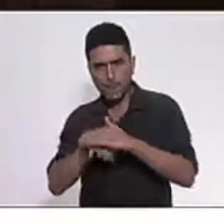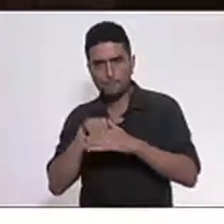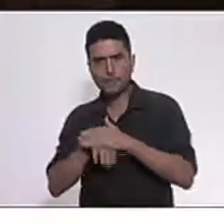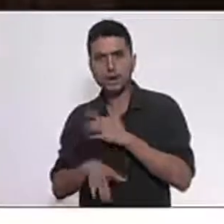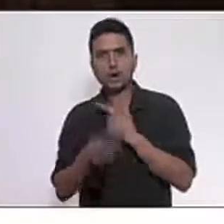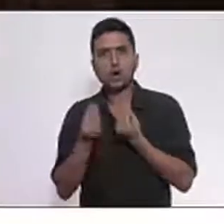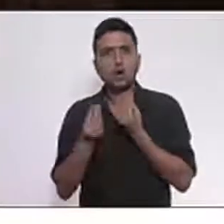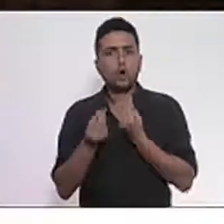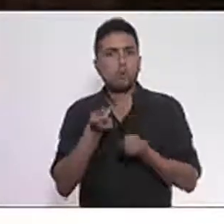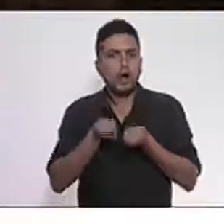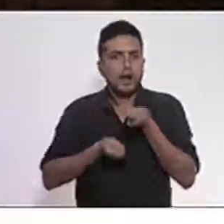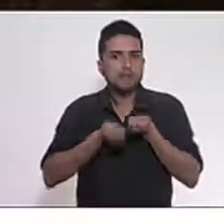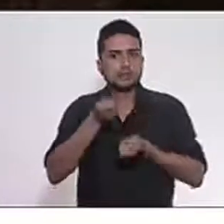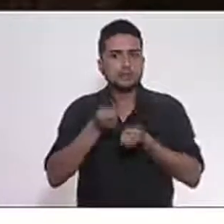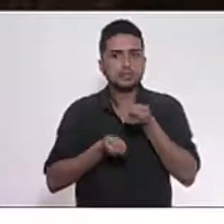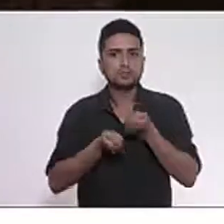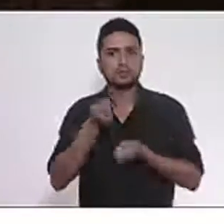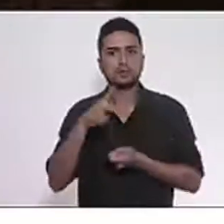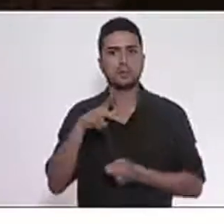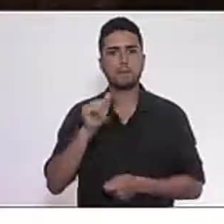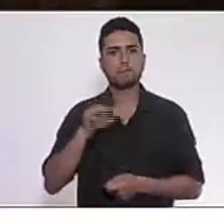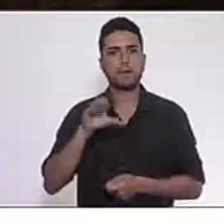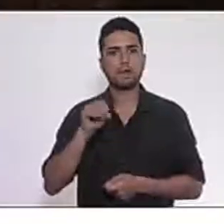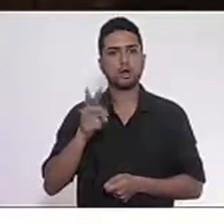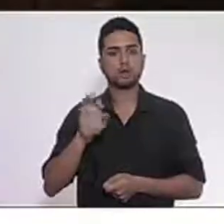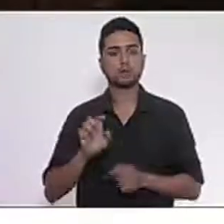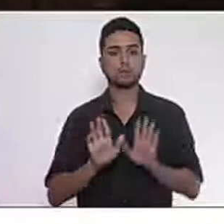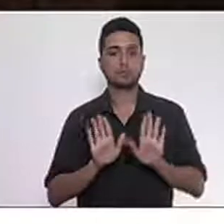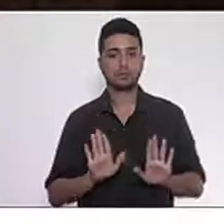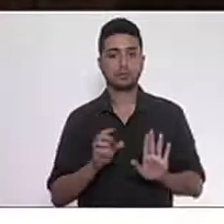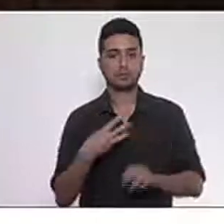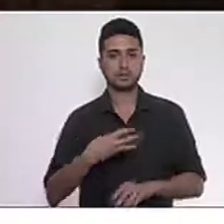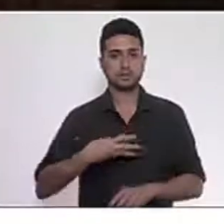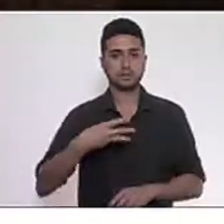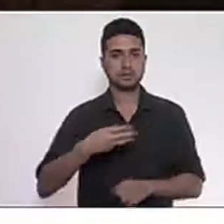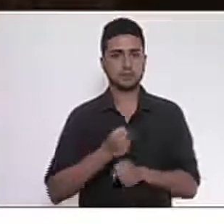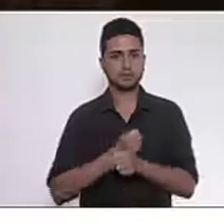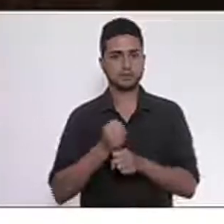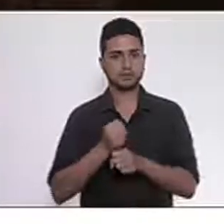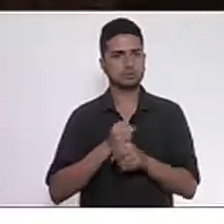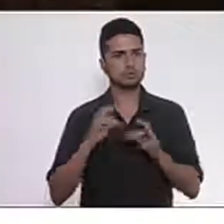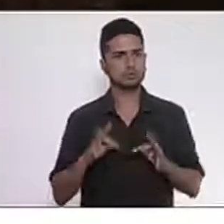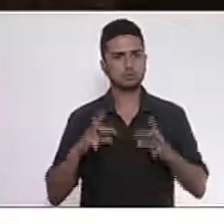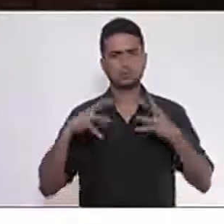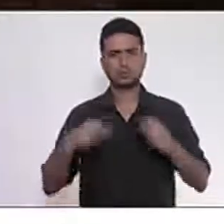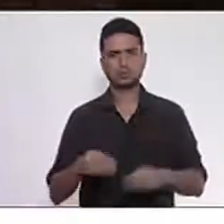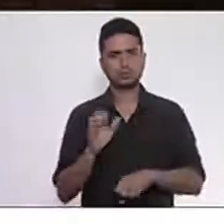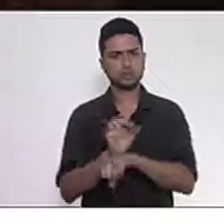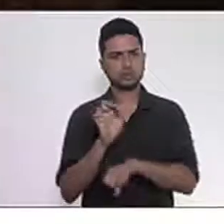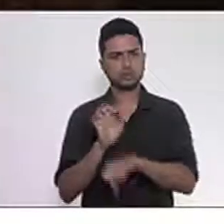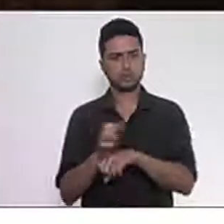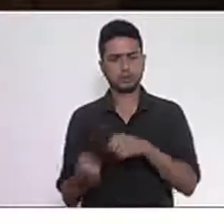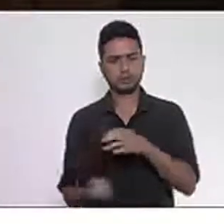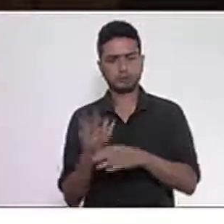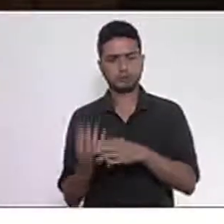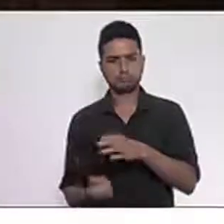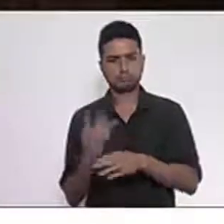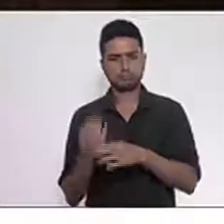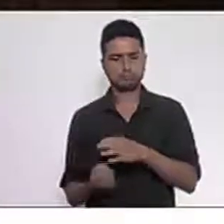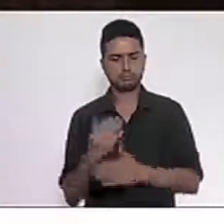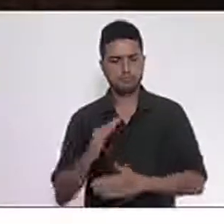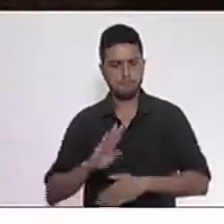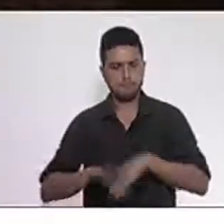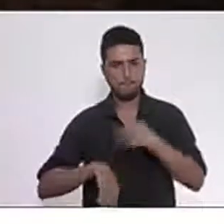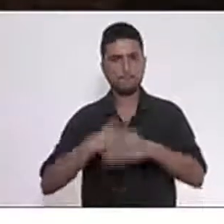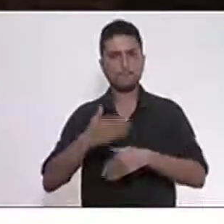Mas depois, sei lá, no segundo, terceiro ano, tudo aquilo que o estado produzir, além do pactuado na